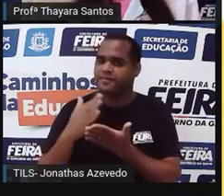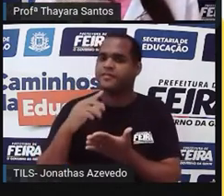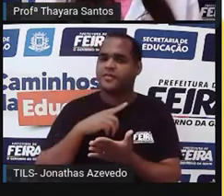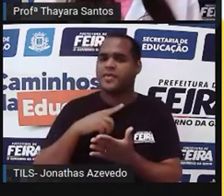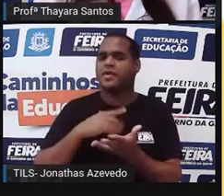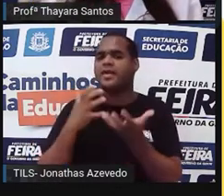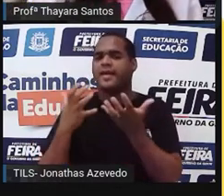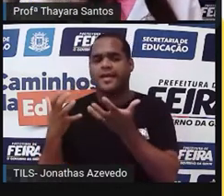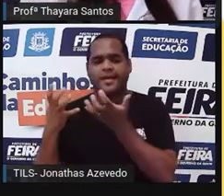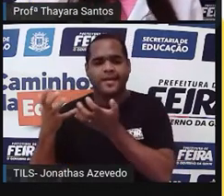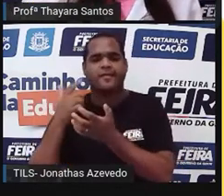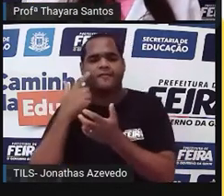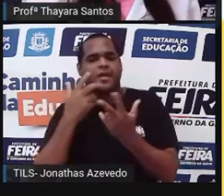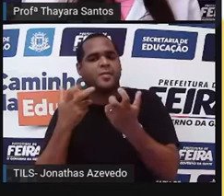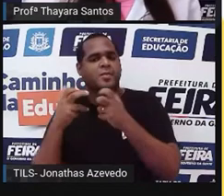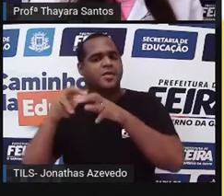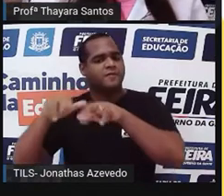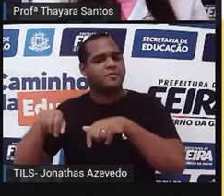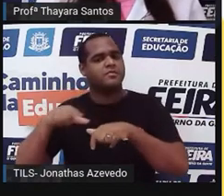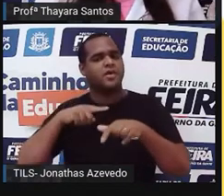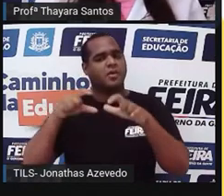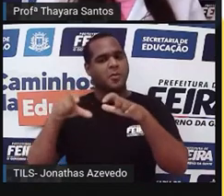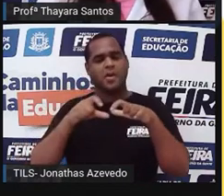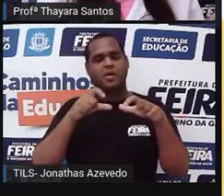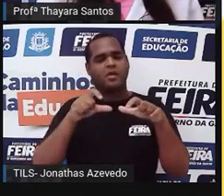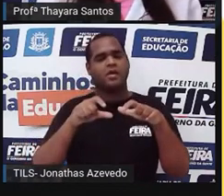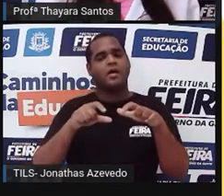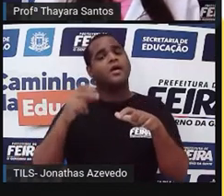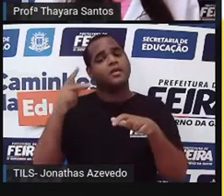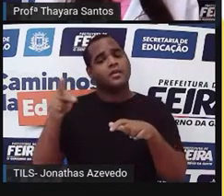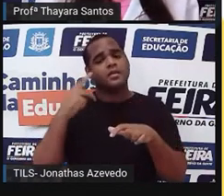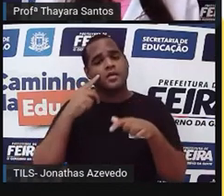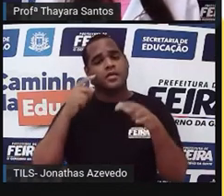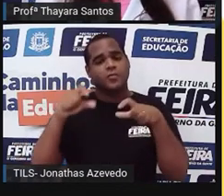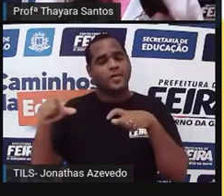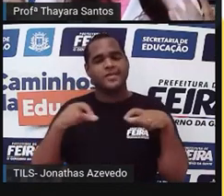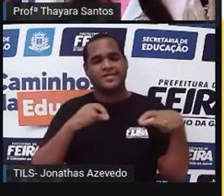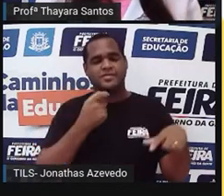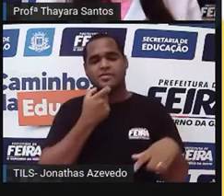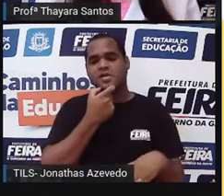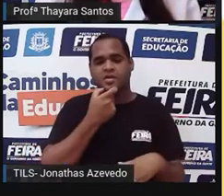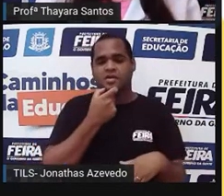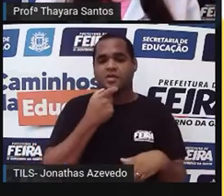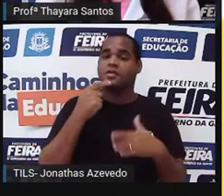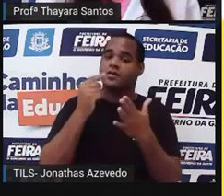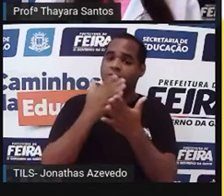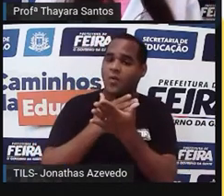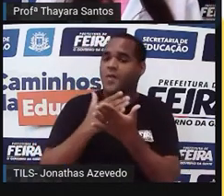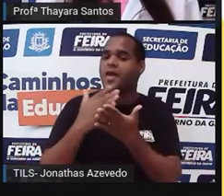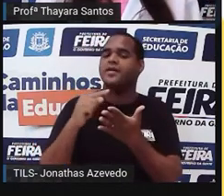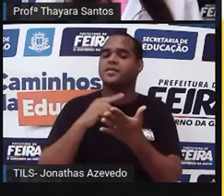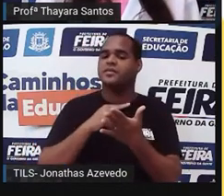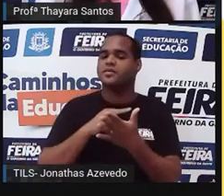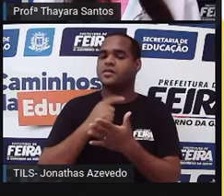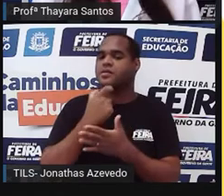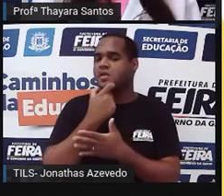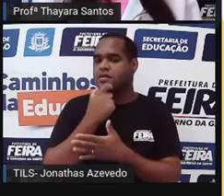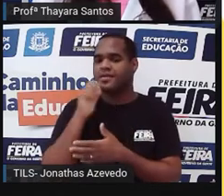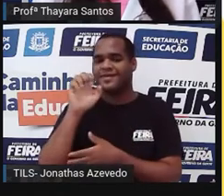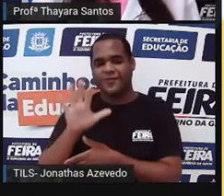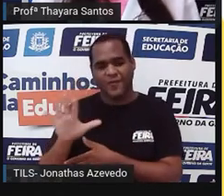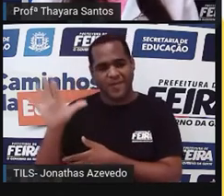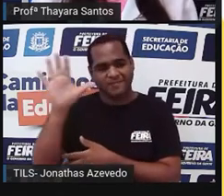queria observar os outros lugares, porque ele conhecia os lugares ali da Inglaterra. Então, eles saíram lá da Inglaterra, que fica na Europa,